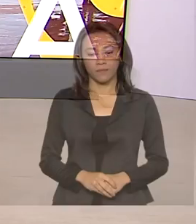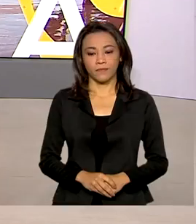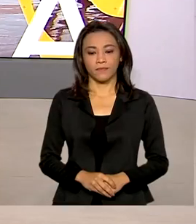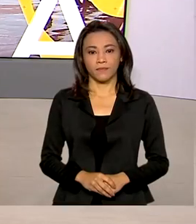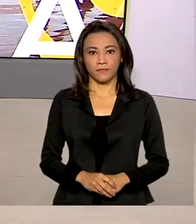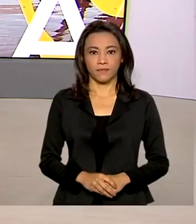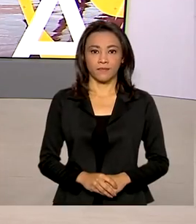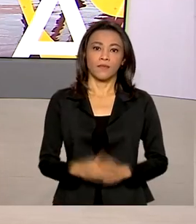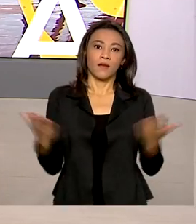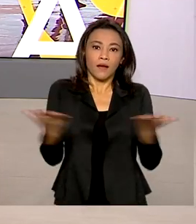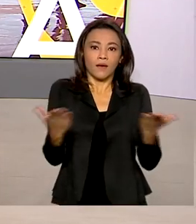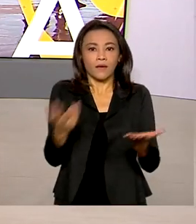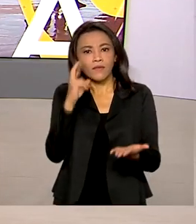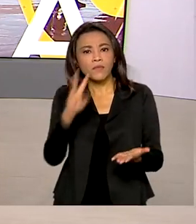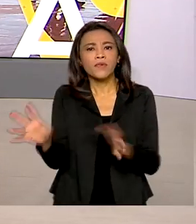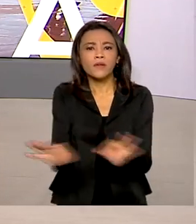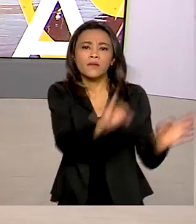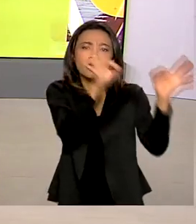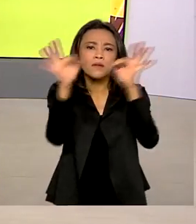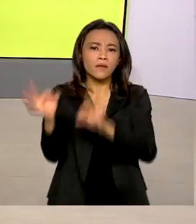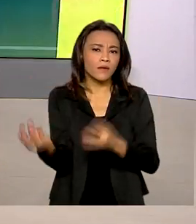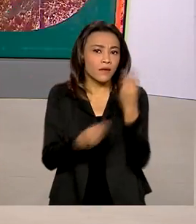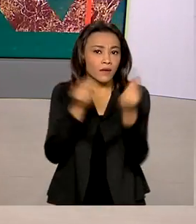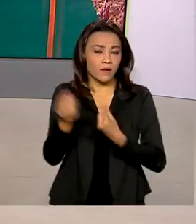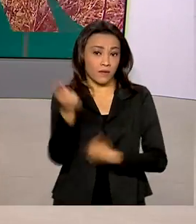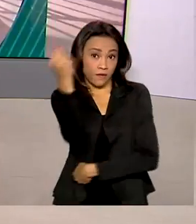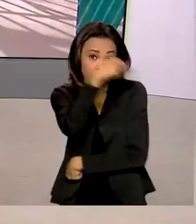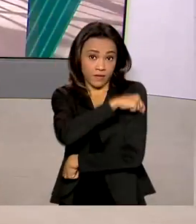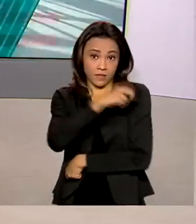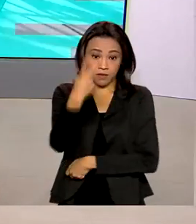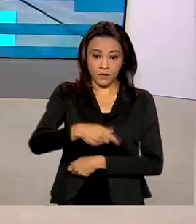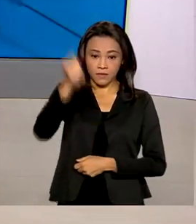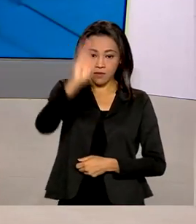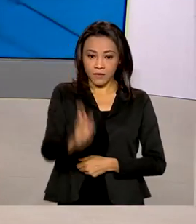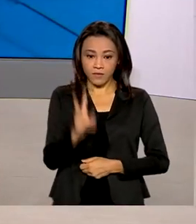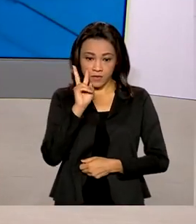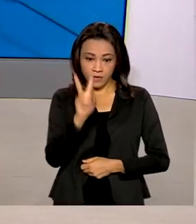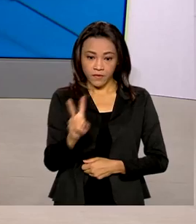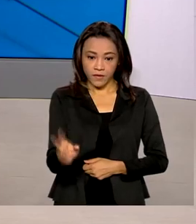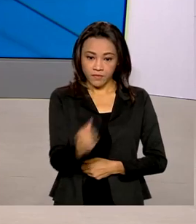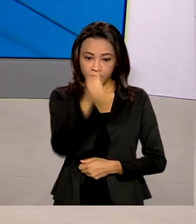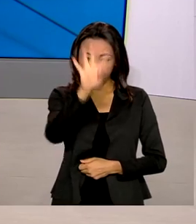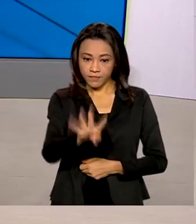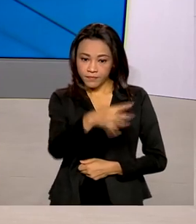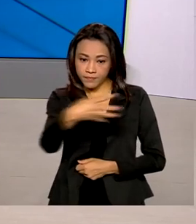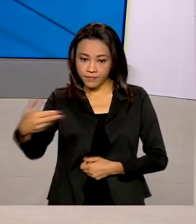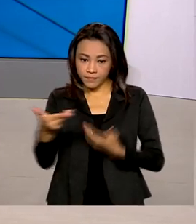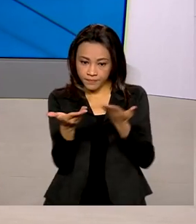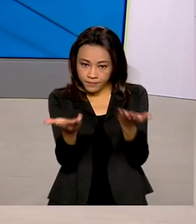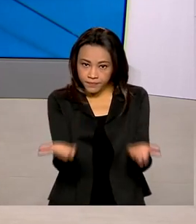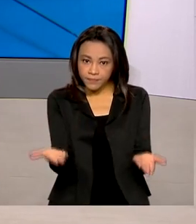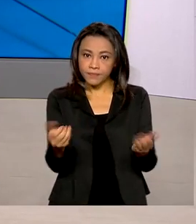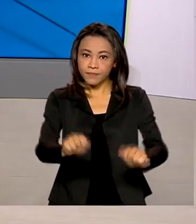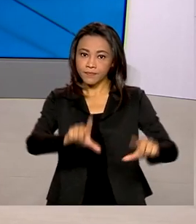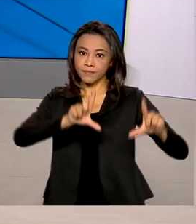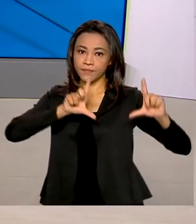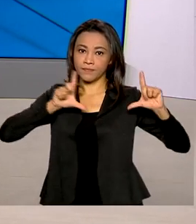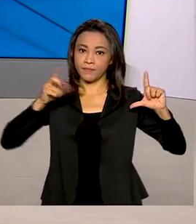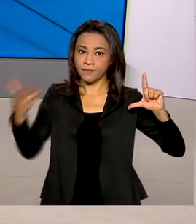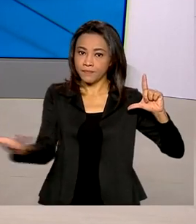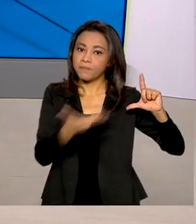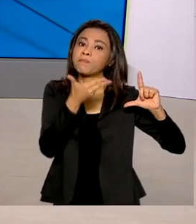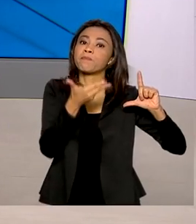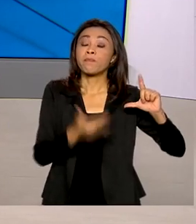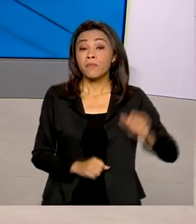Agora a gente confere como está a vacinação contra a Covid-19 no país, você acompanha comigo aqui os números no nosso telão. O